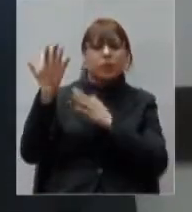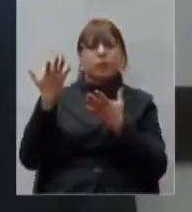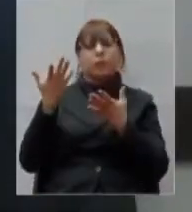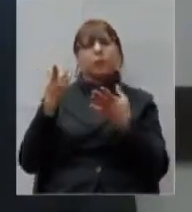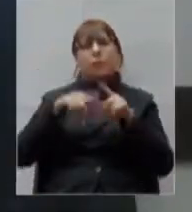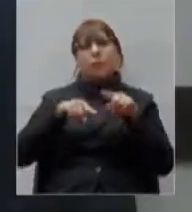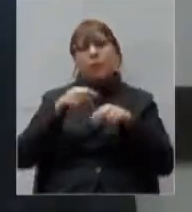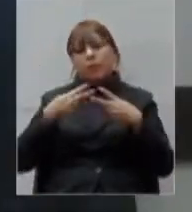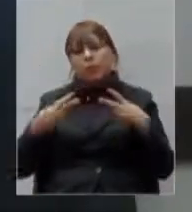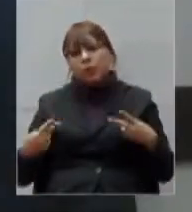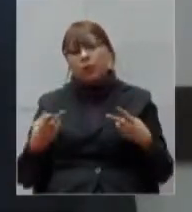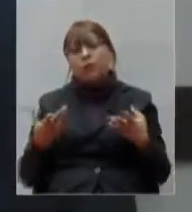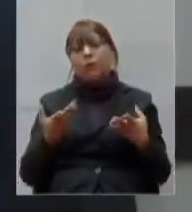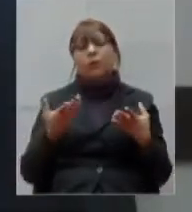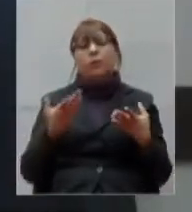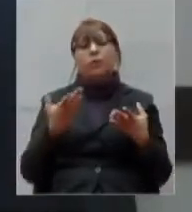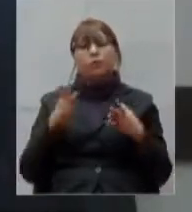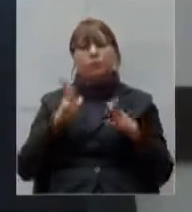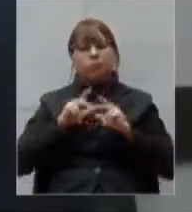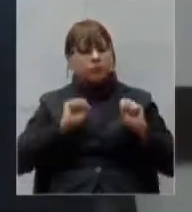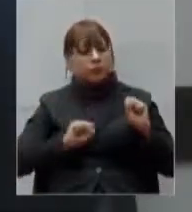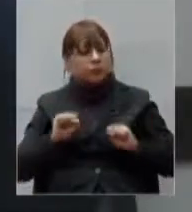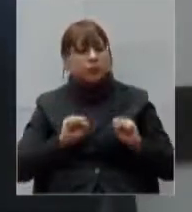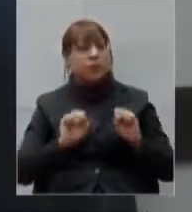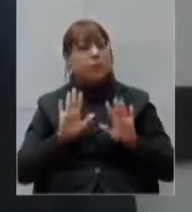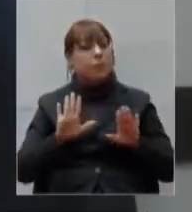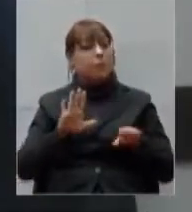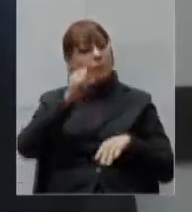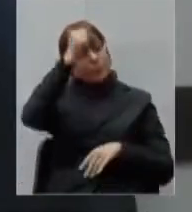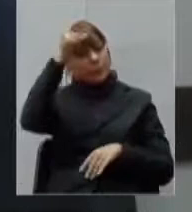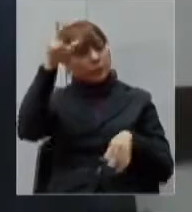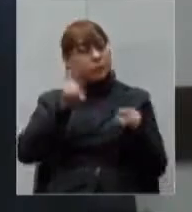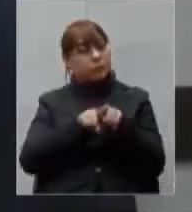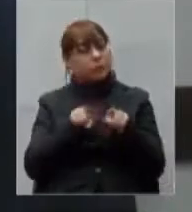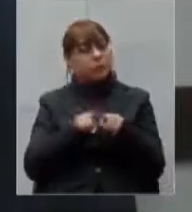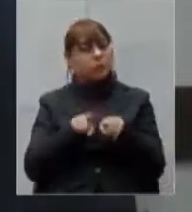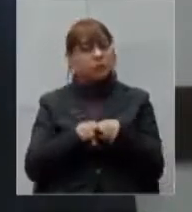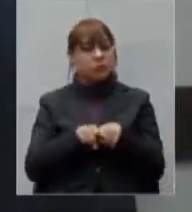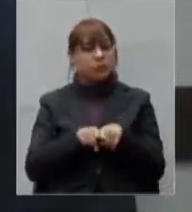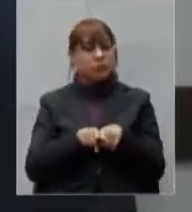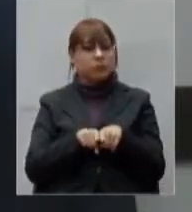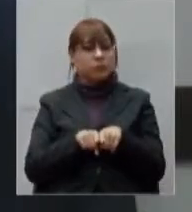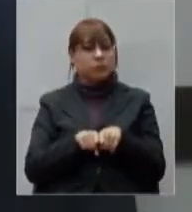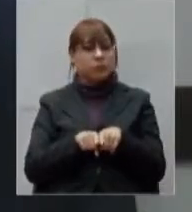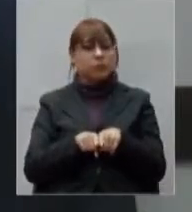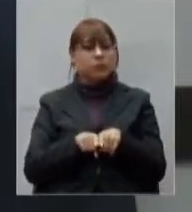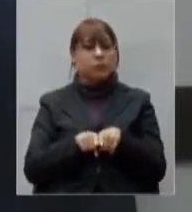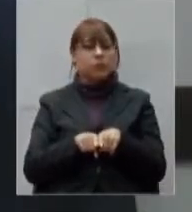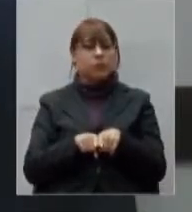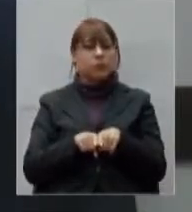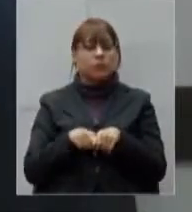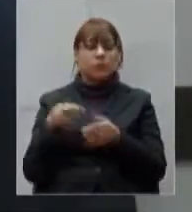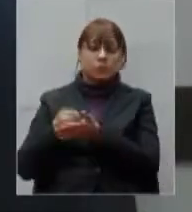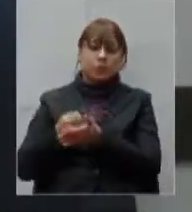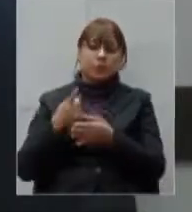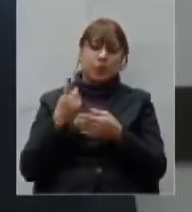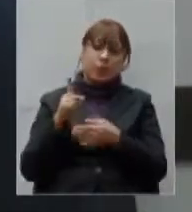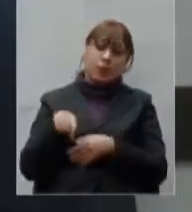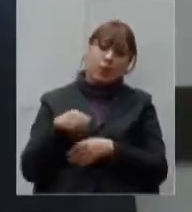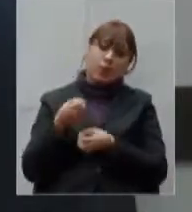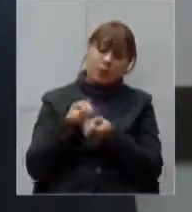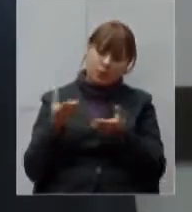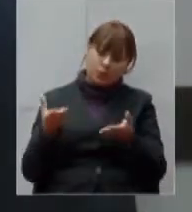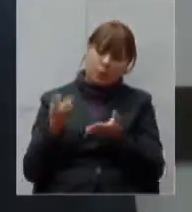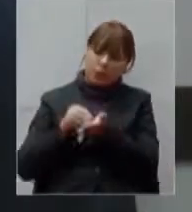limpeza mas a prefeitura também está bancando aquilo que evidentemente não vem das doações agricultura familiar